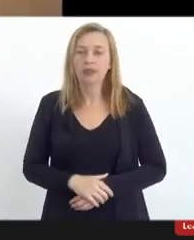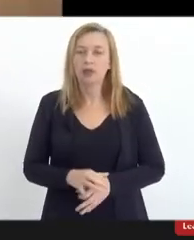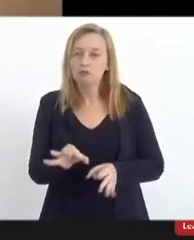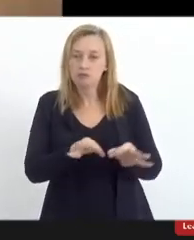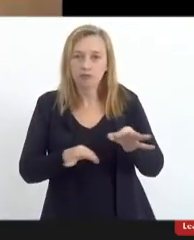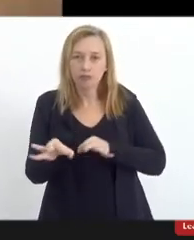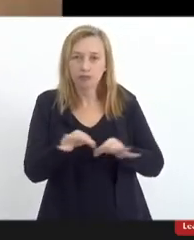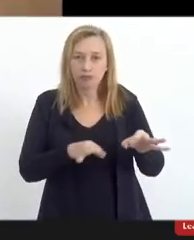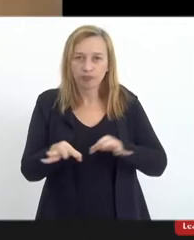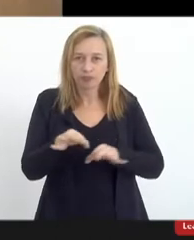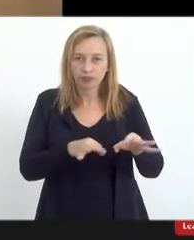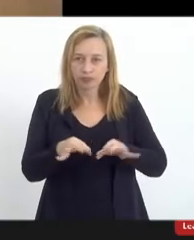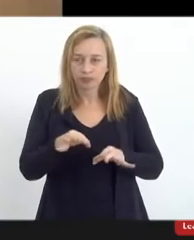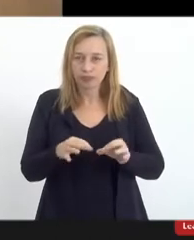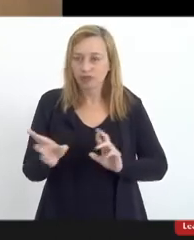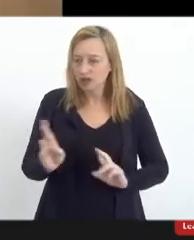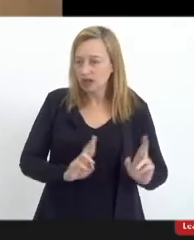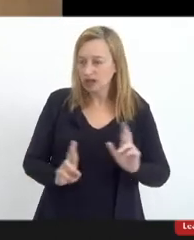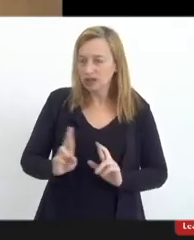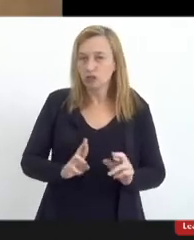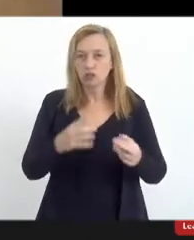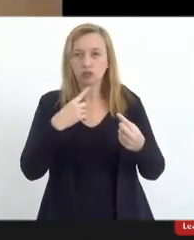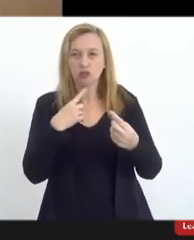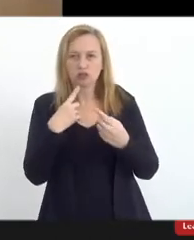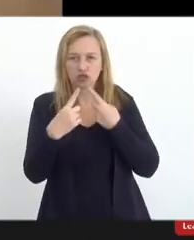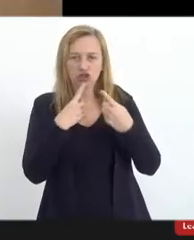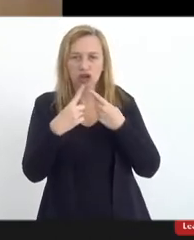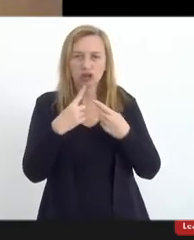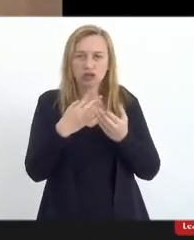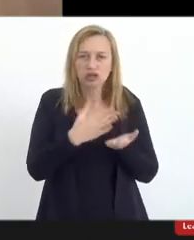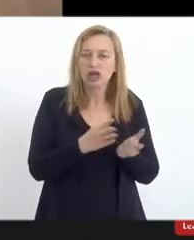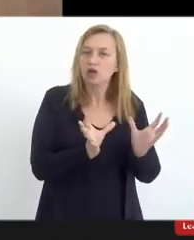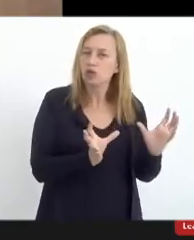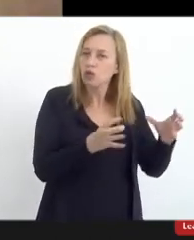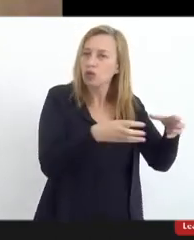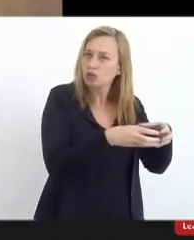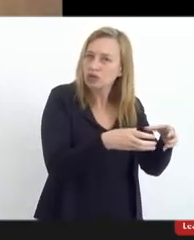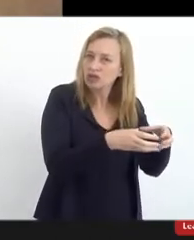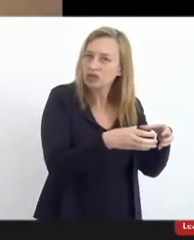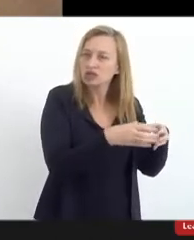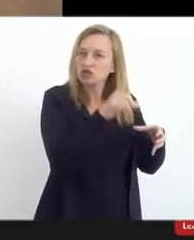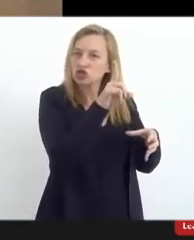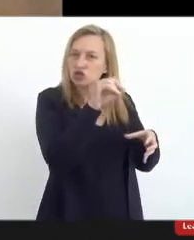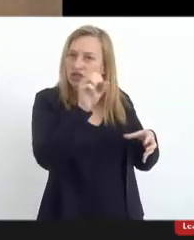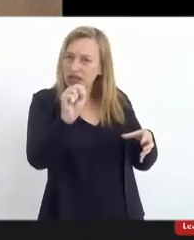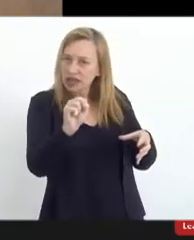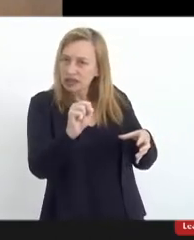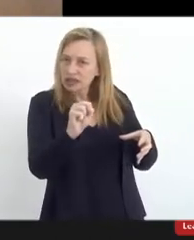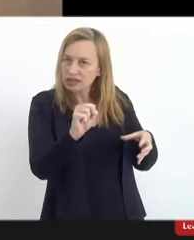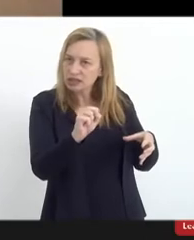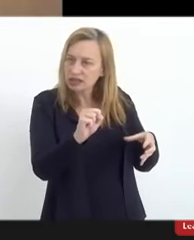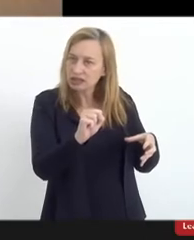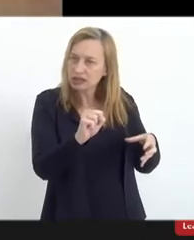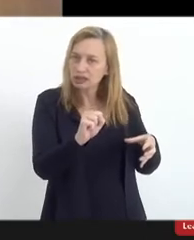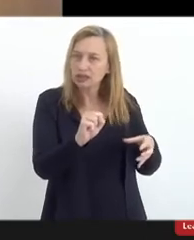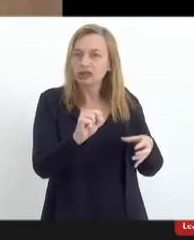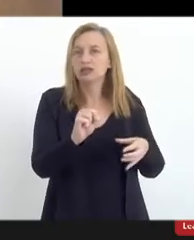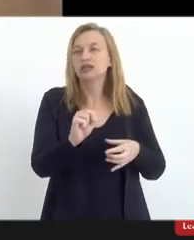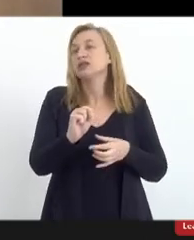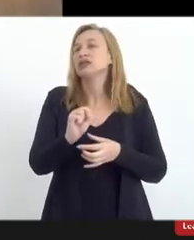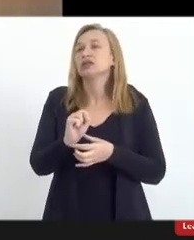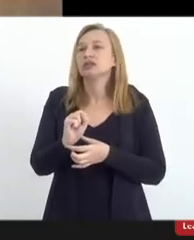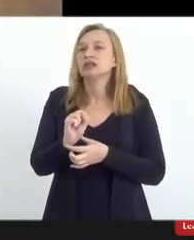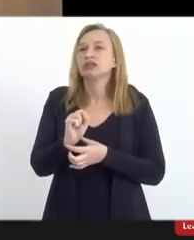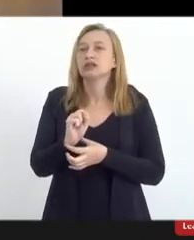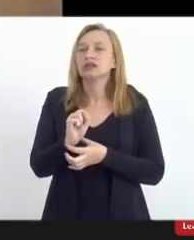organiza em relação ao diálogo, desde as comissões das dioceses, das arquidioceses,